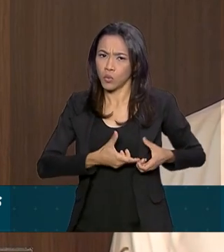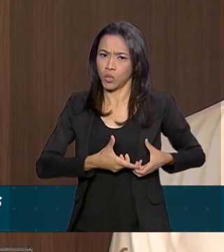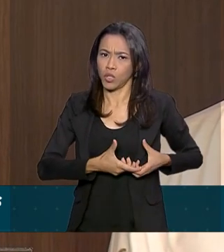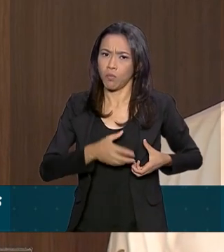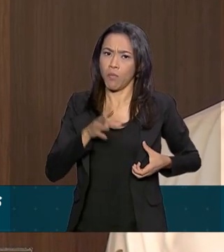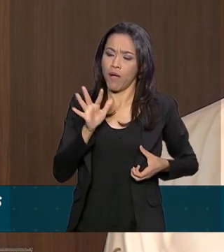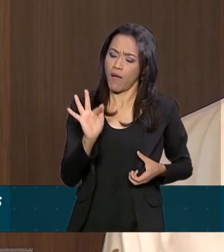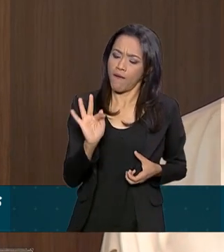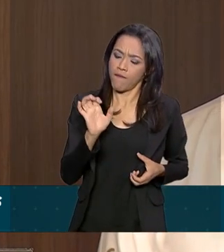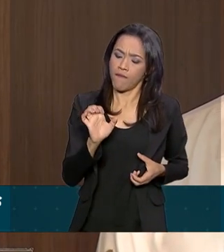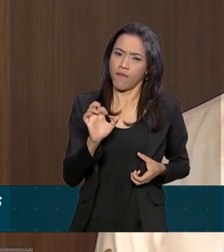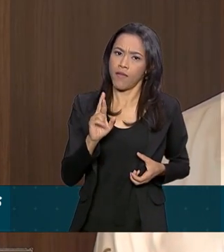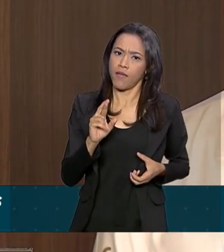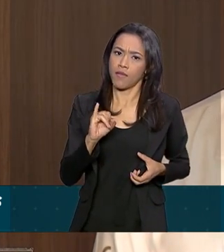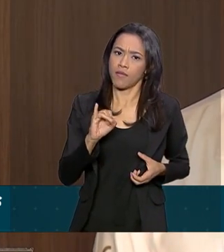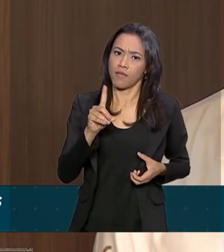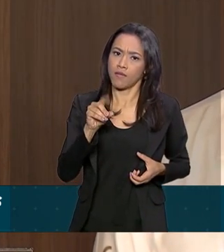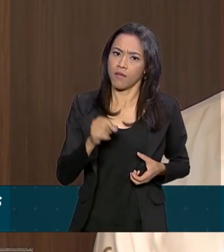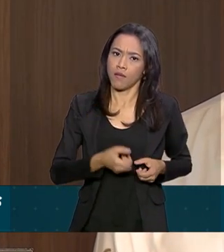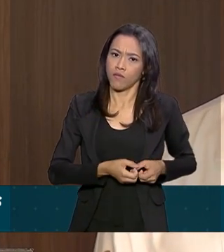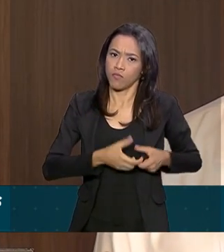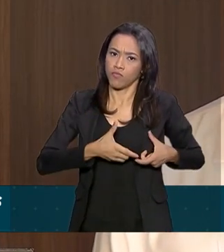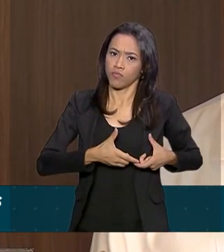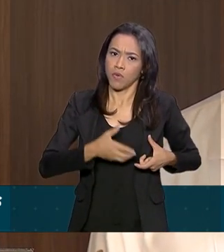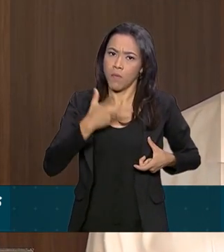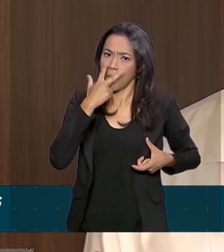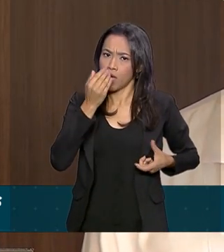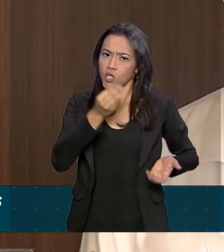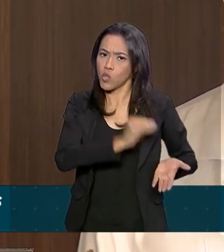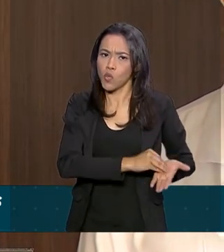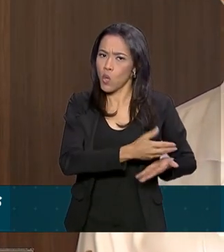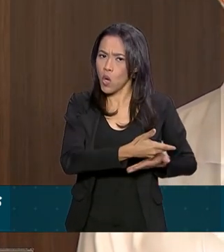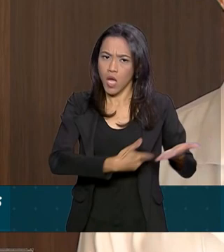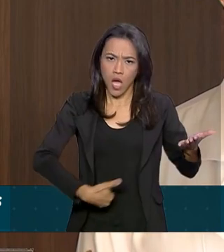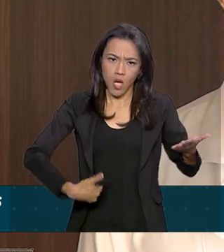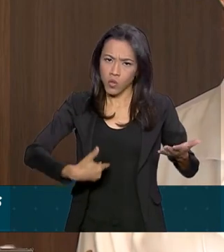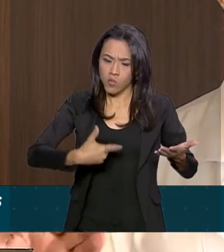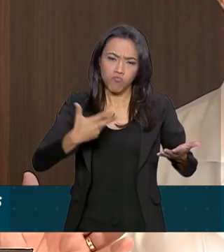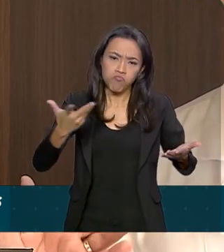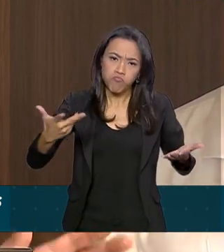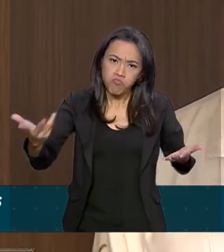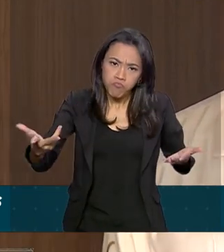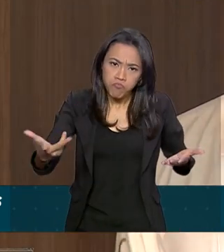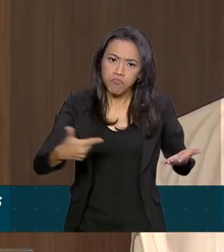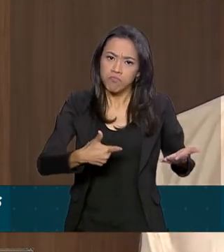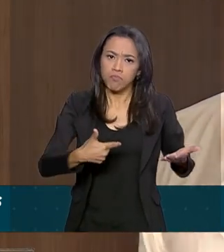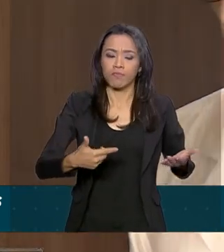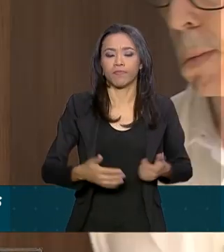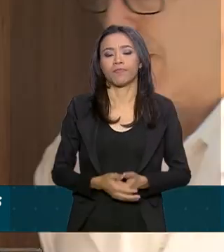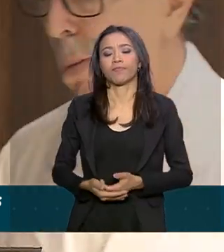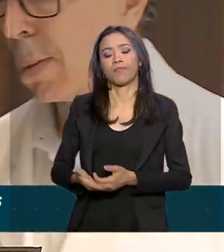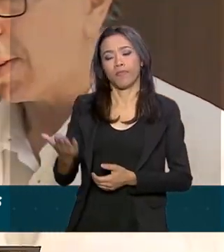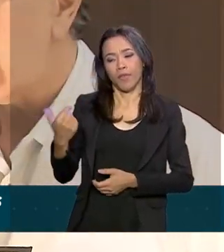desse termo ter sido colocado em outros boletins. Gostaria que isso também fosse colocado. Obrigado. à parte médica, por favor.